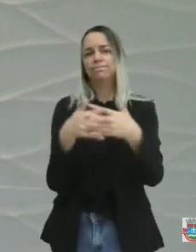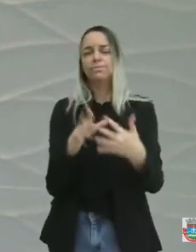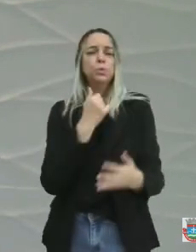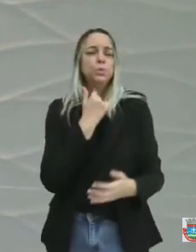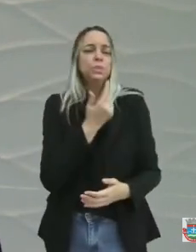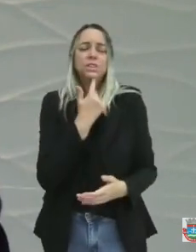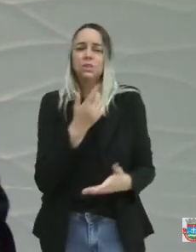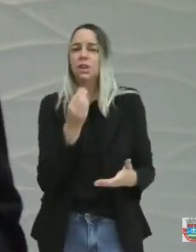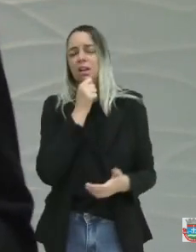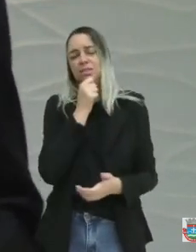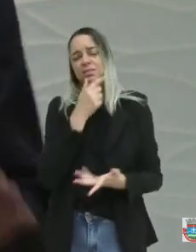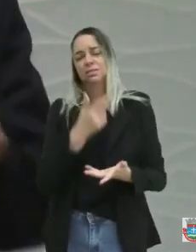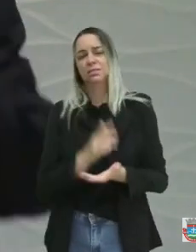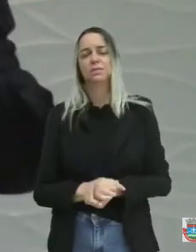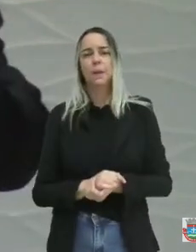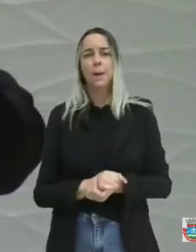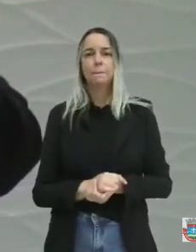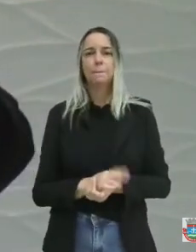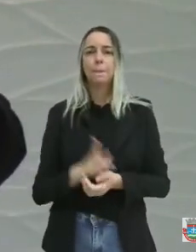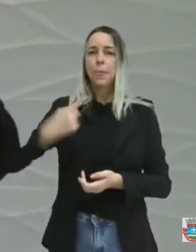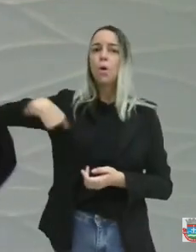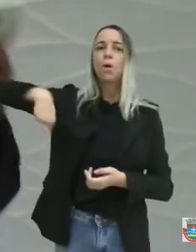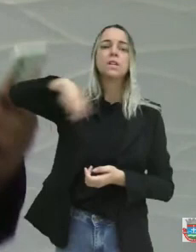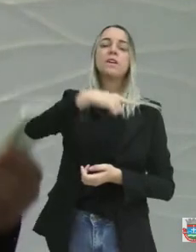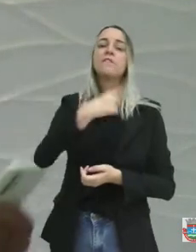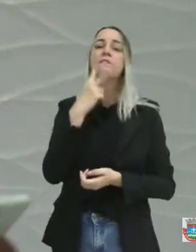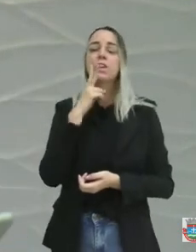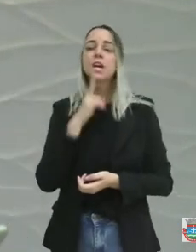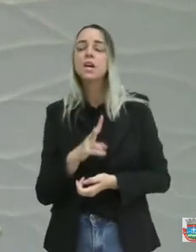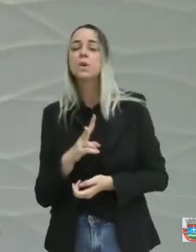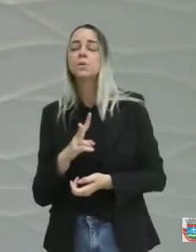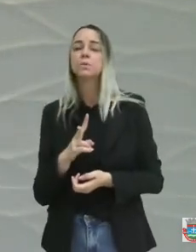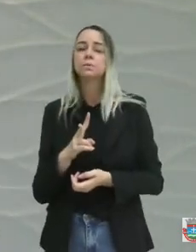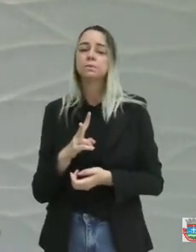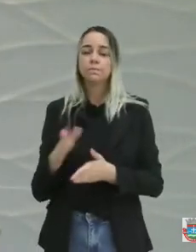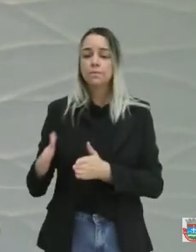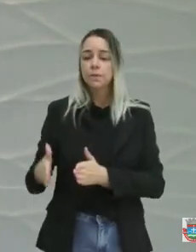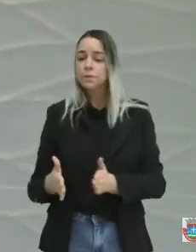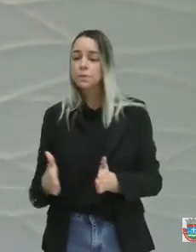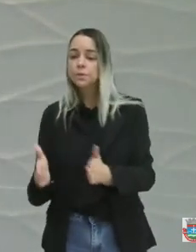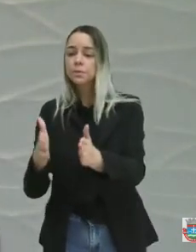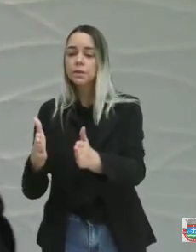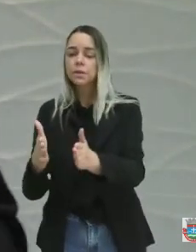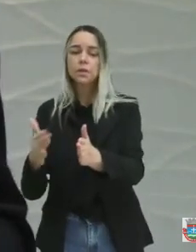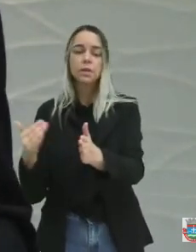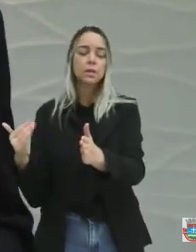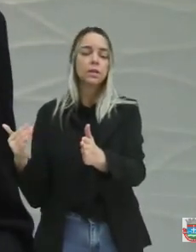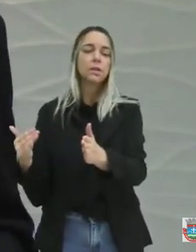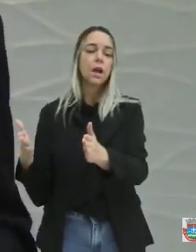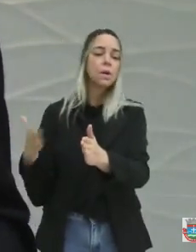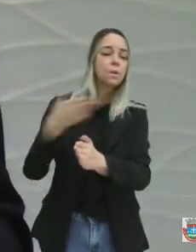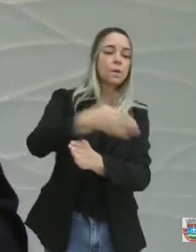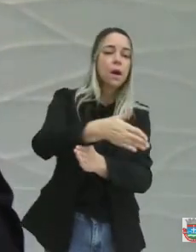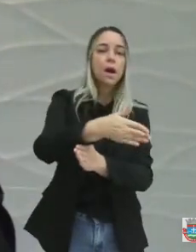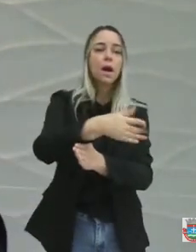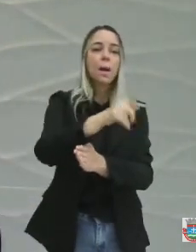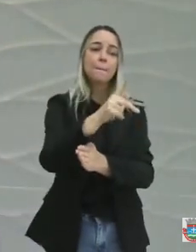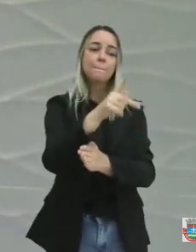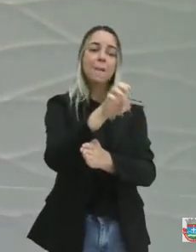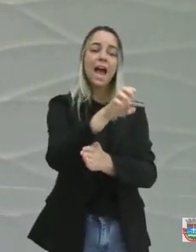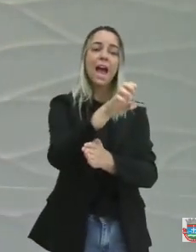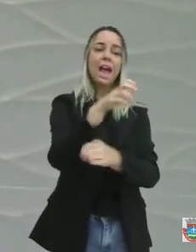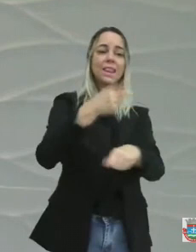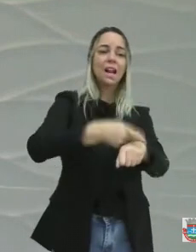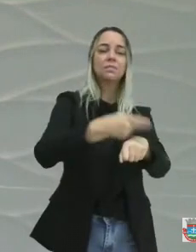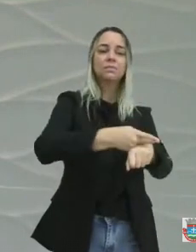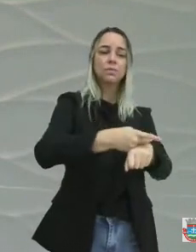Nós estamos vendo aqui, se você for passar na estrada que dá acesso também, de Pedra Cumprida ao sítio Calumbi,